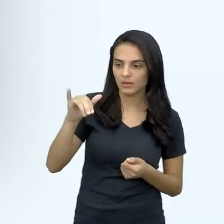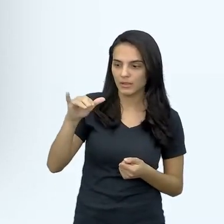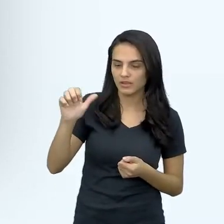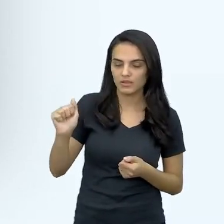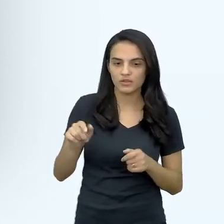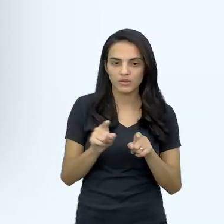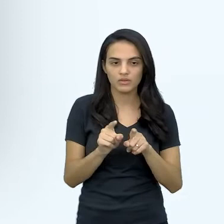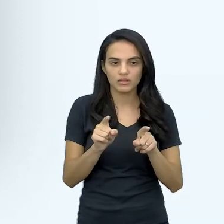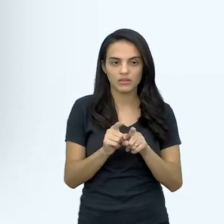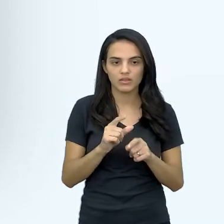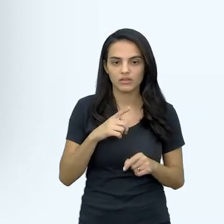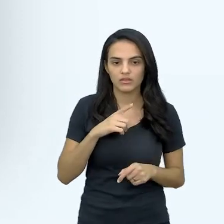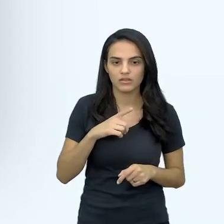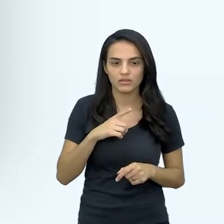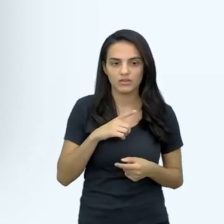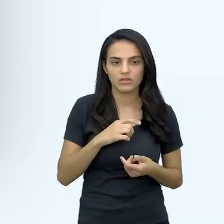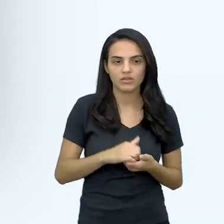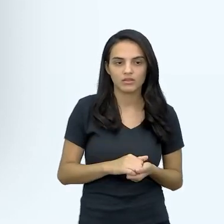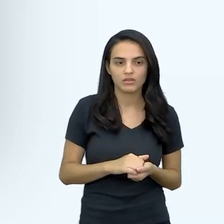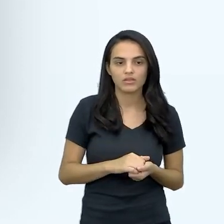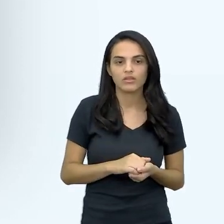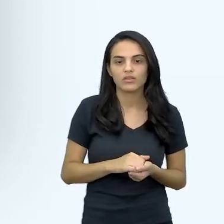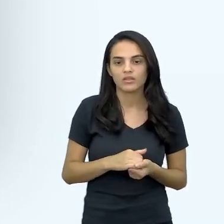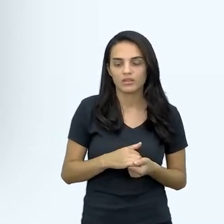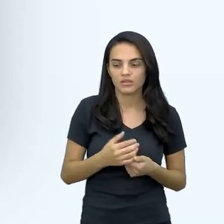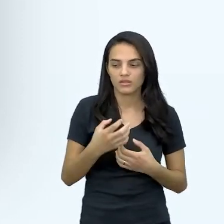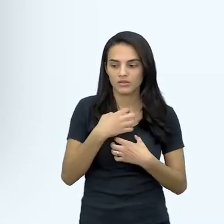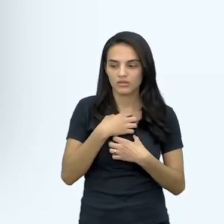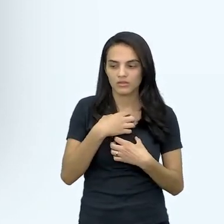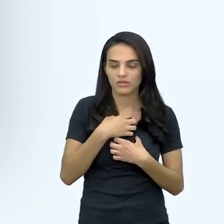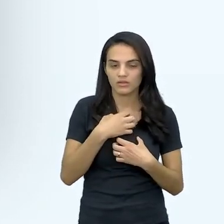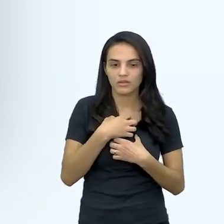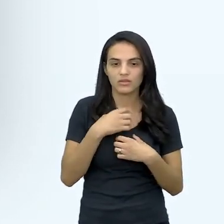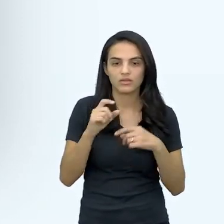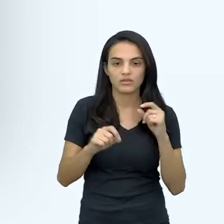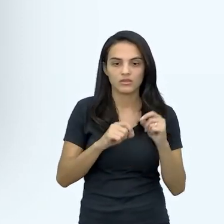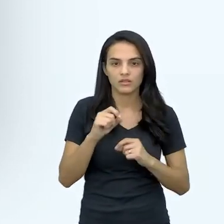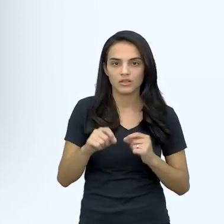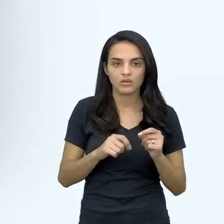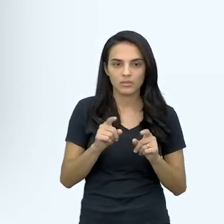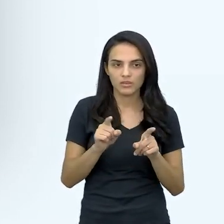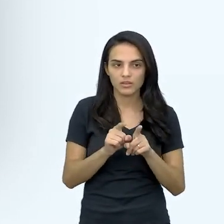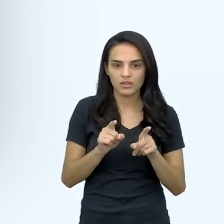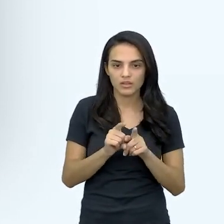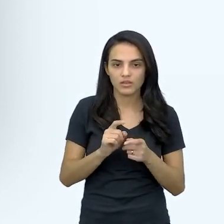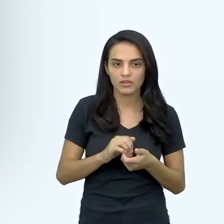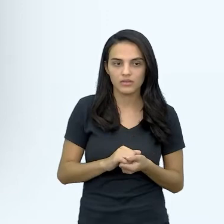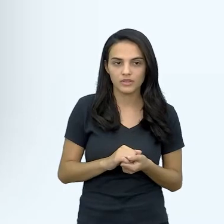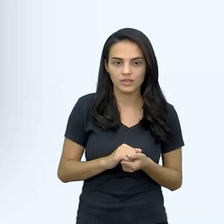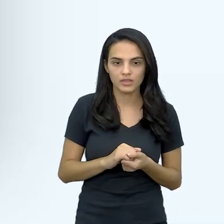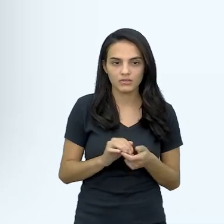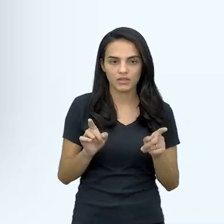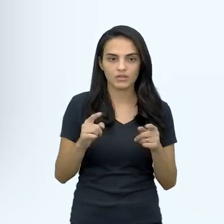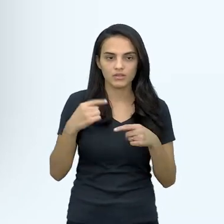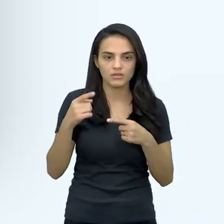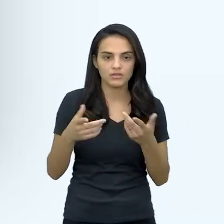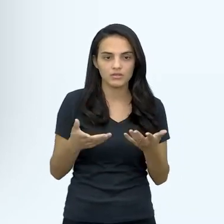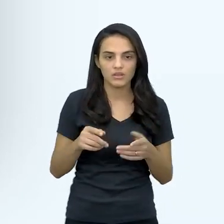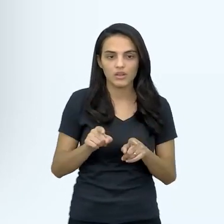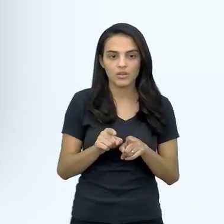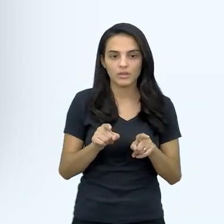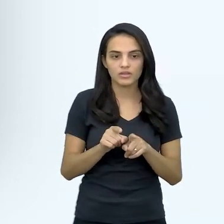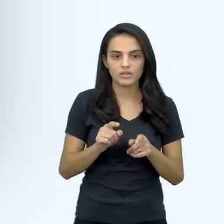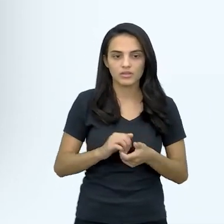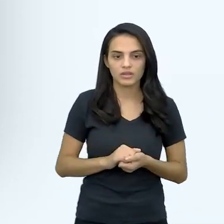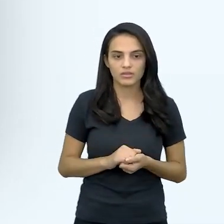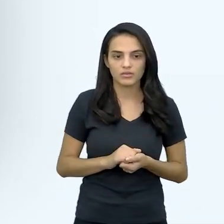genético adquirido, né, ou efeito colateral, provavelmente, por um medicamento, né. A anemia pode ser temporária, né,